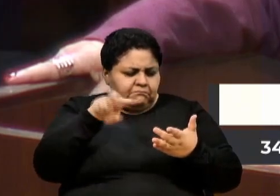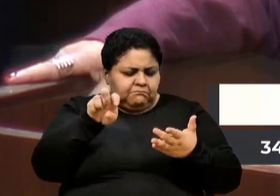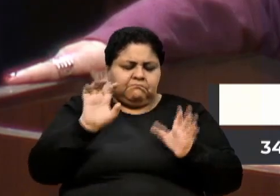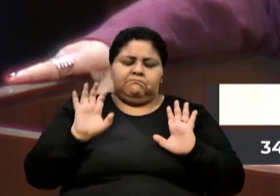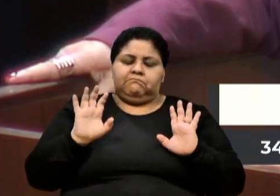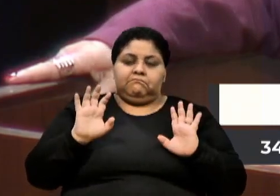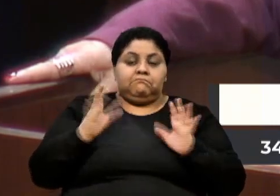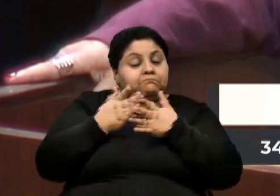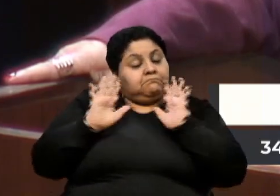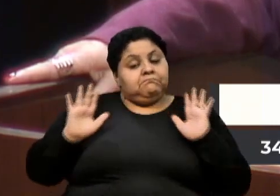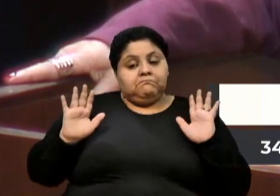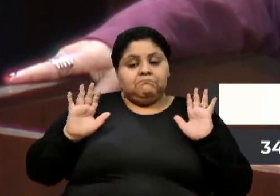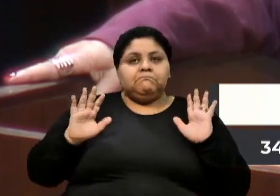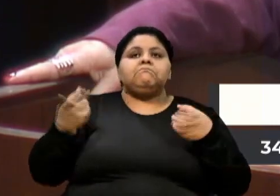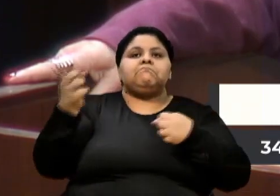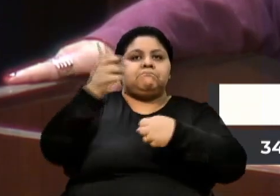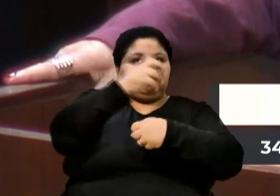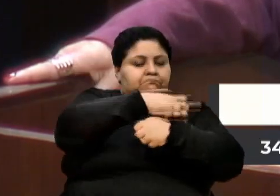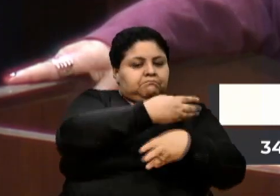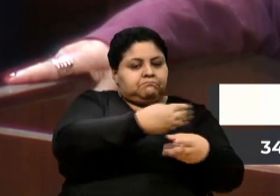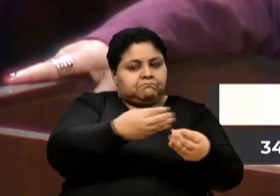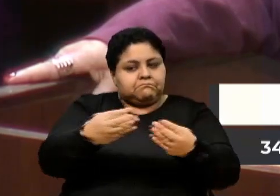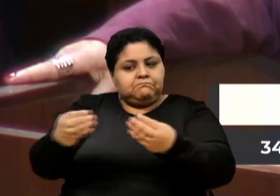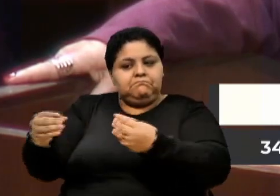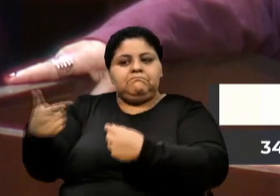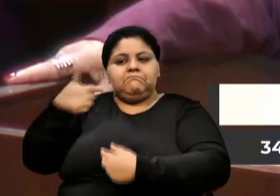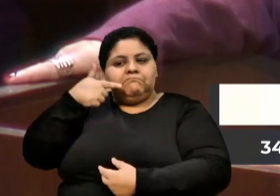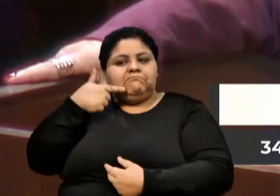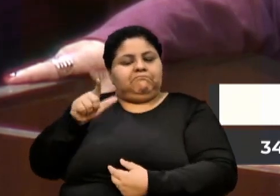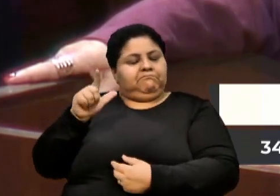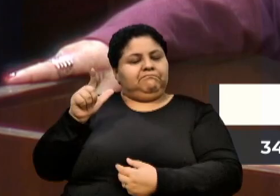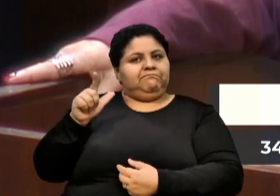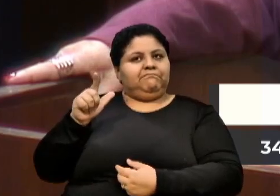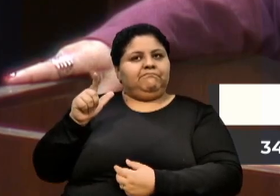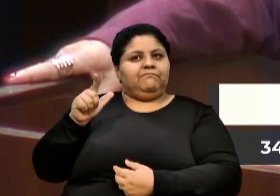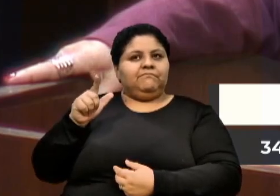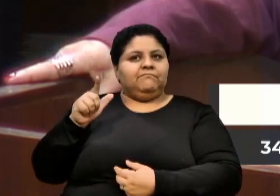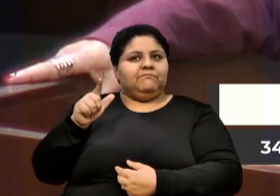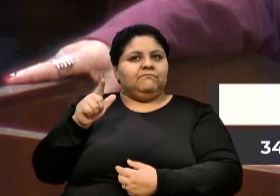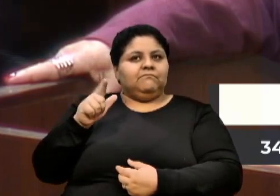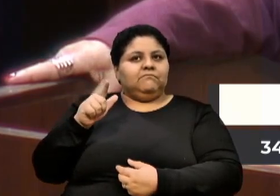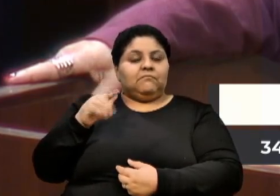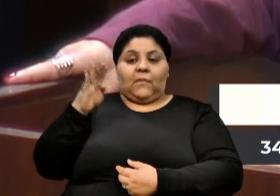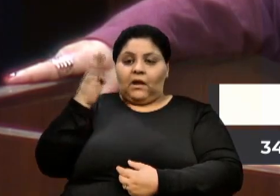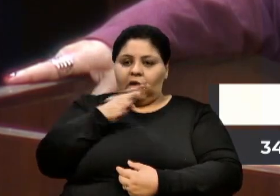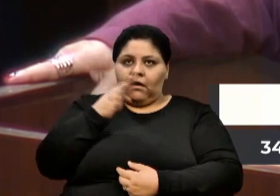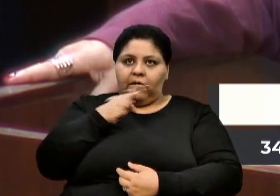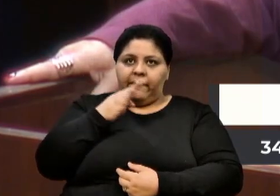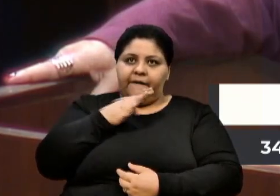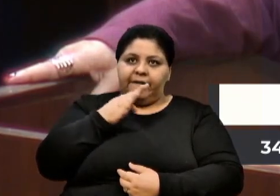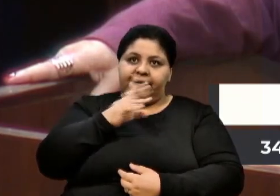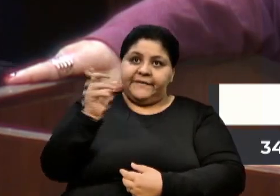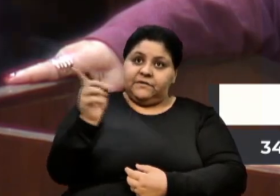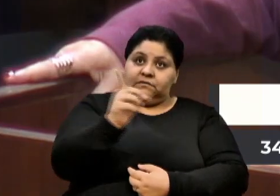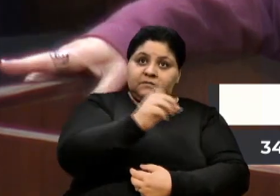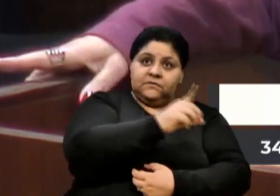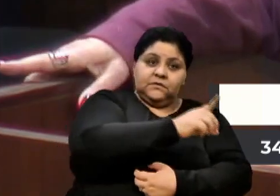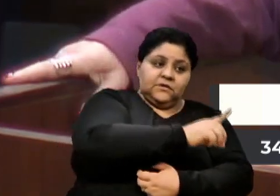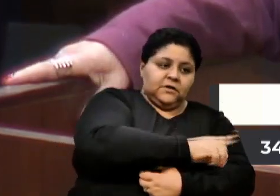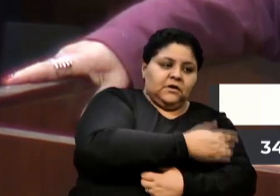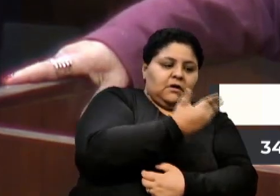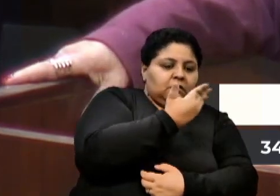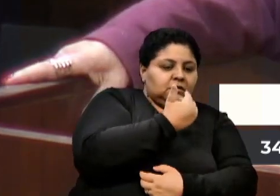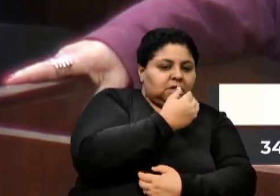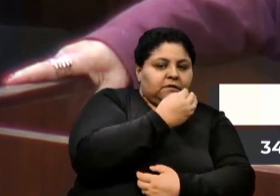foram dias bastante proveitosos, uma correria, tinha dias que não dava ou almoçava ou